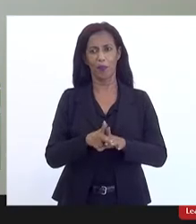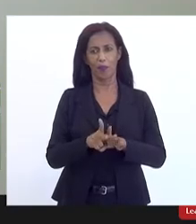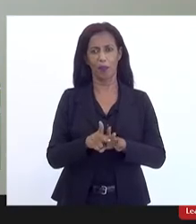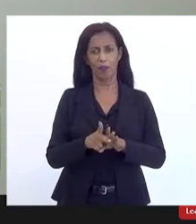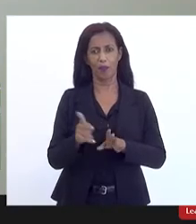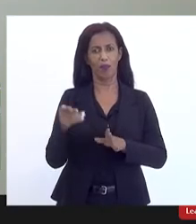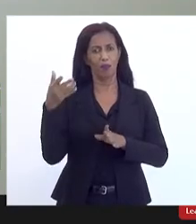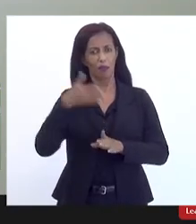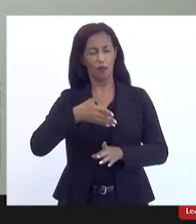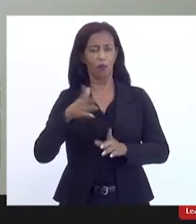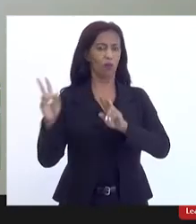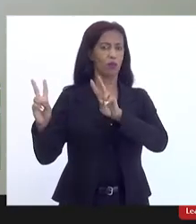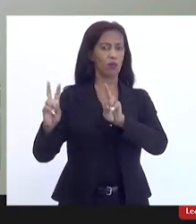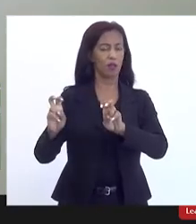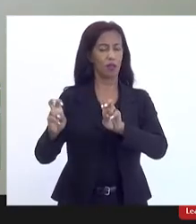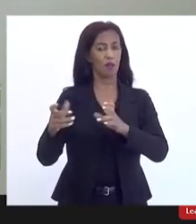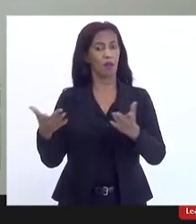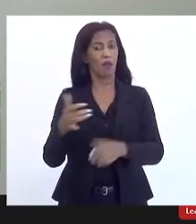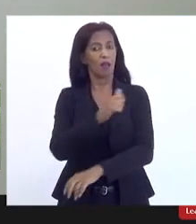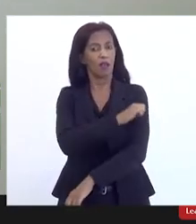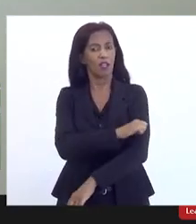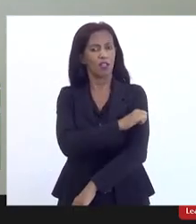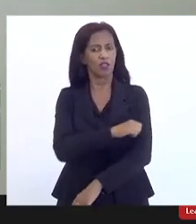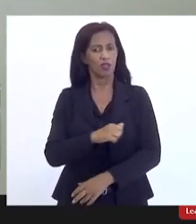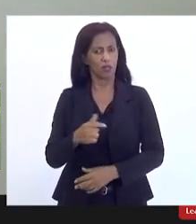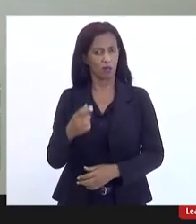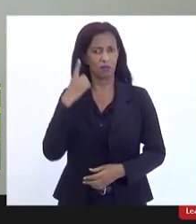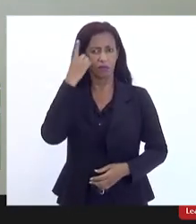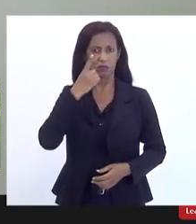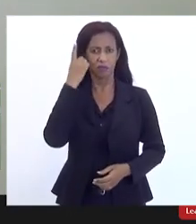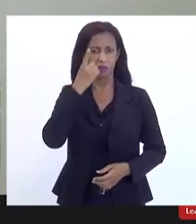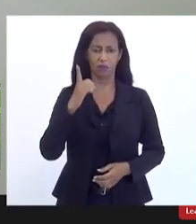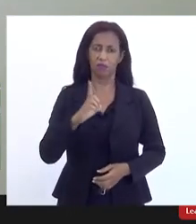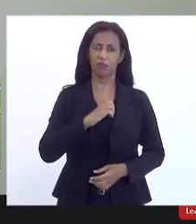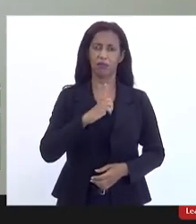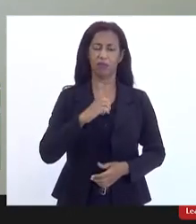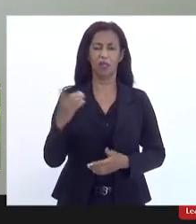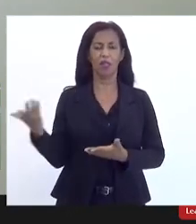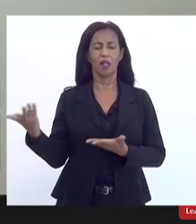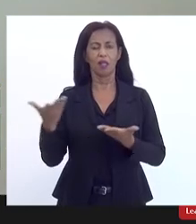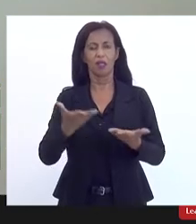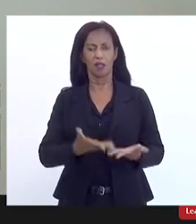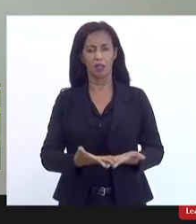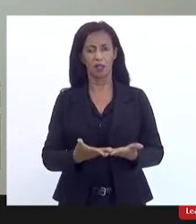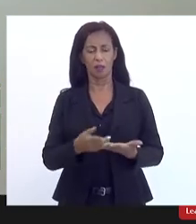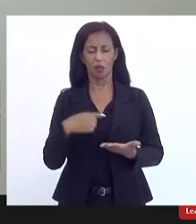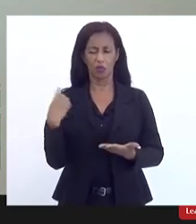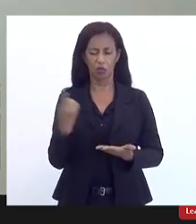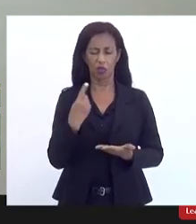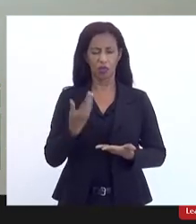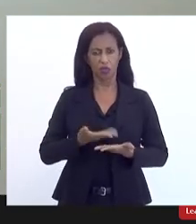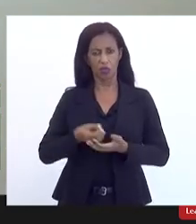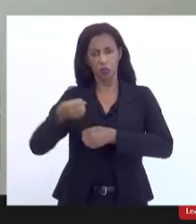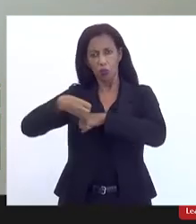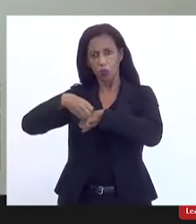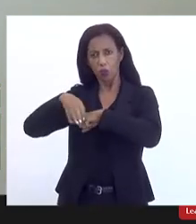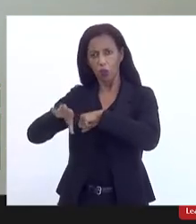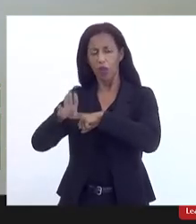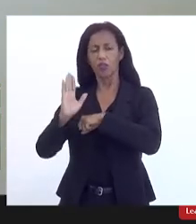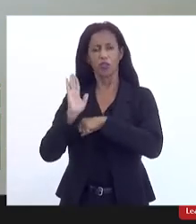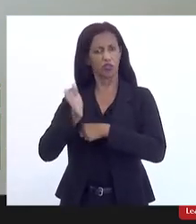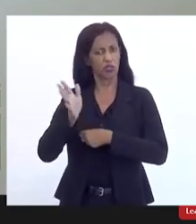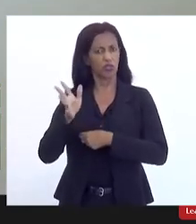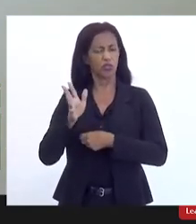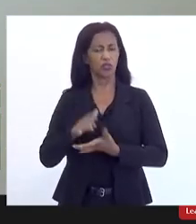tema aliás a deputada enfermeira Regiane ela recebeu da gente já um tempo poderia inclusive